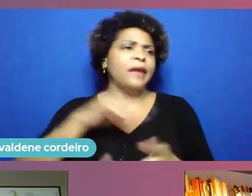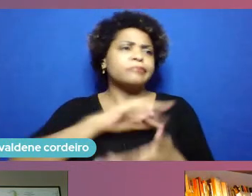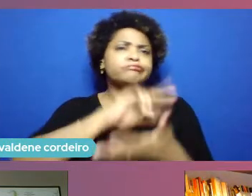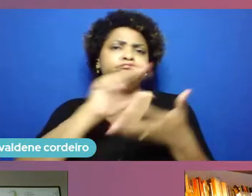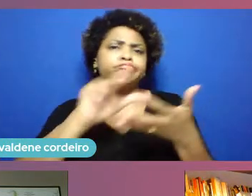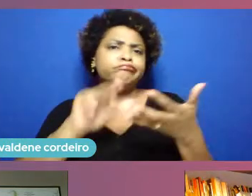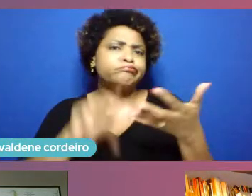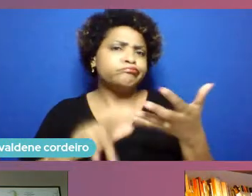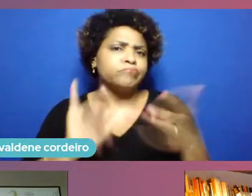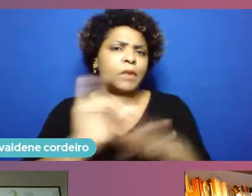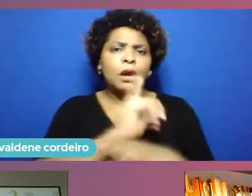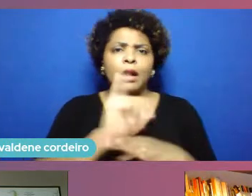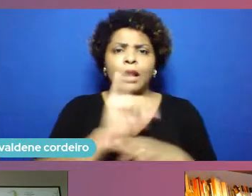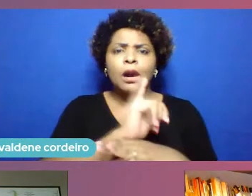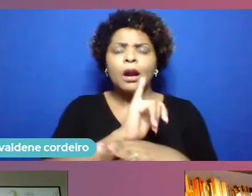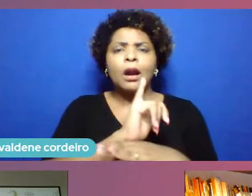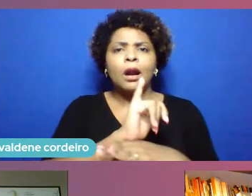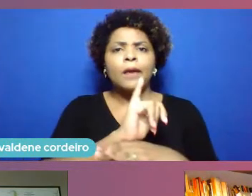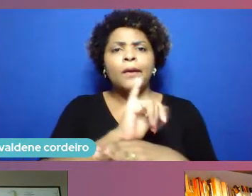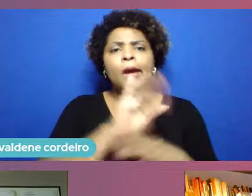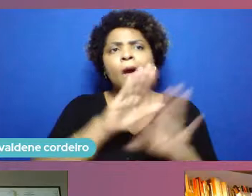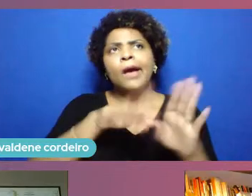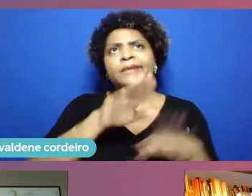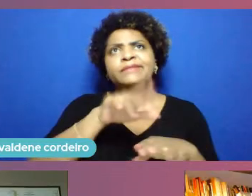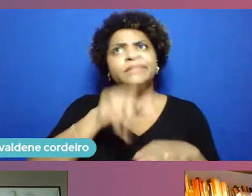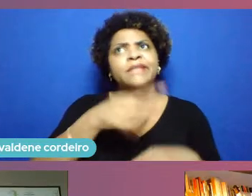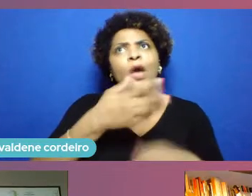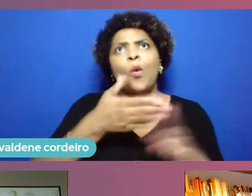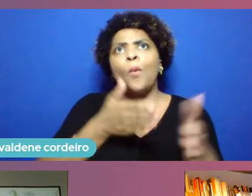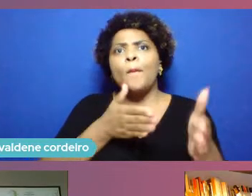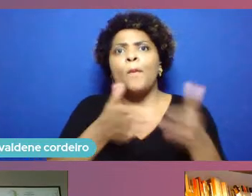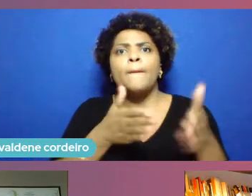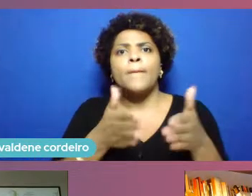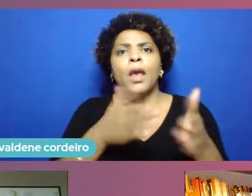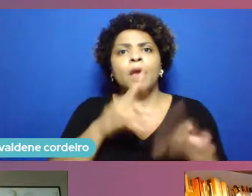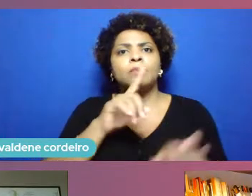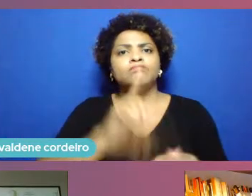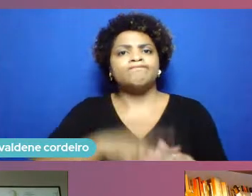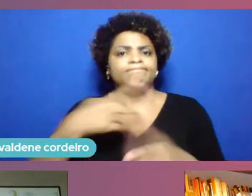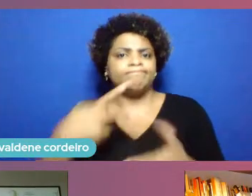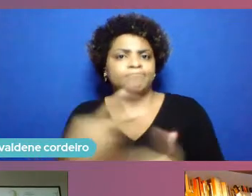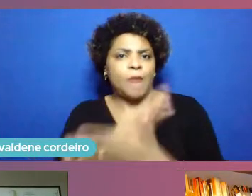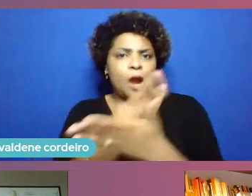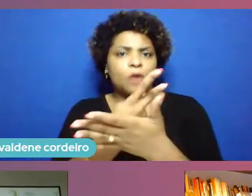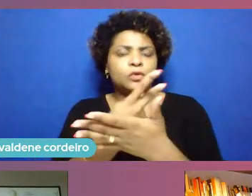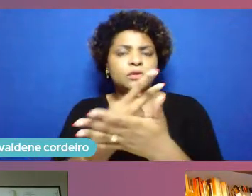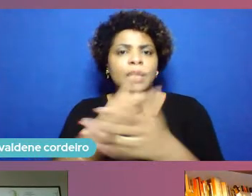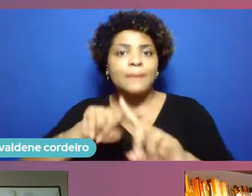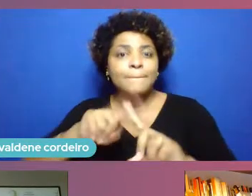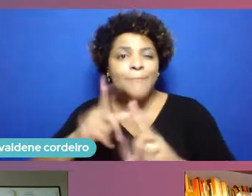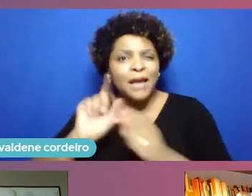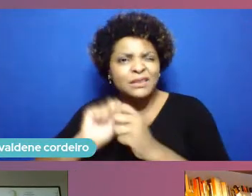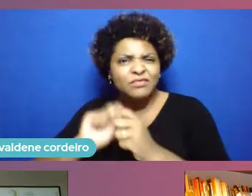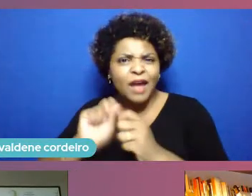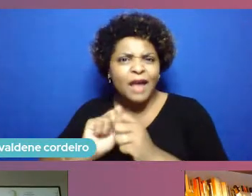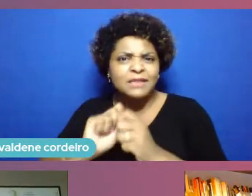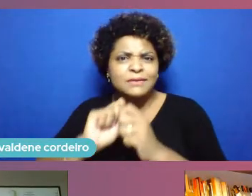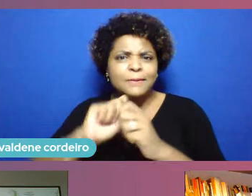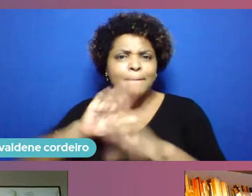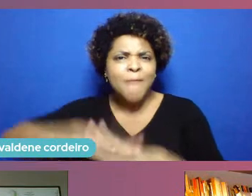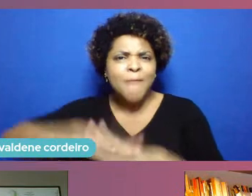ocasional e que forma, e que fortalece relações não